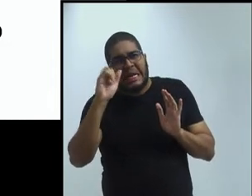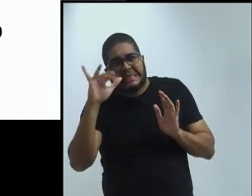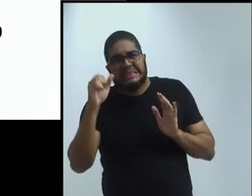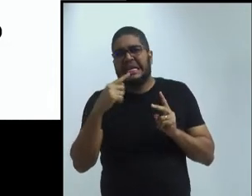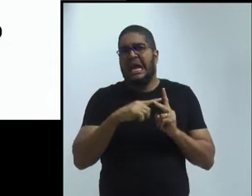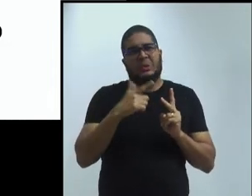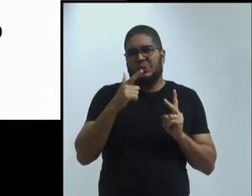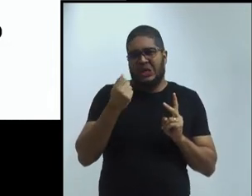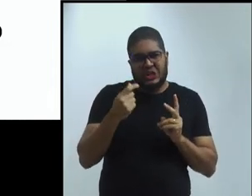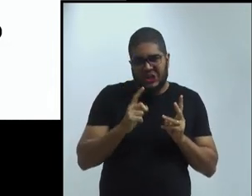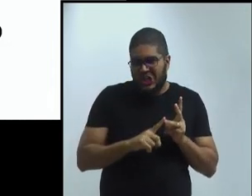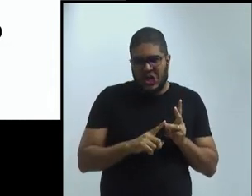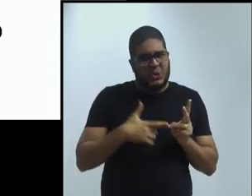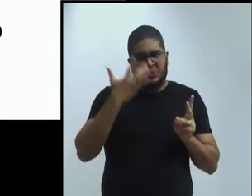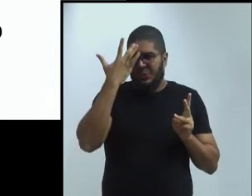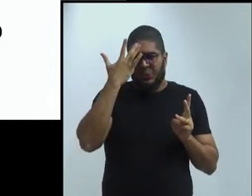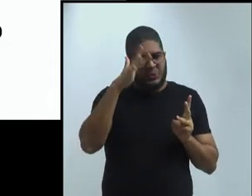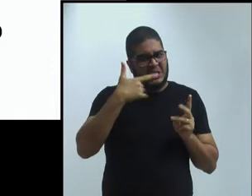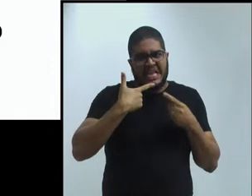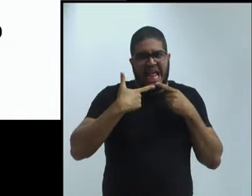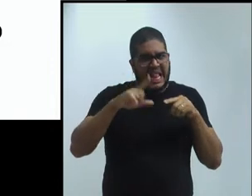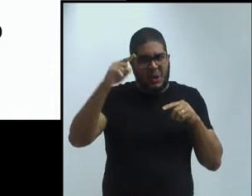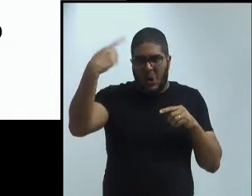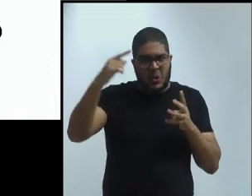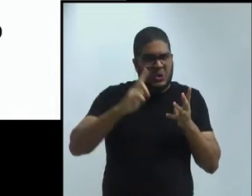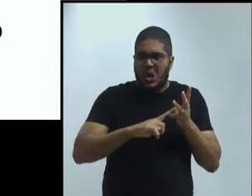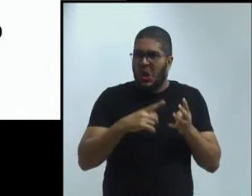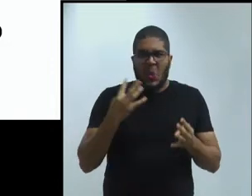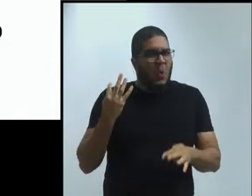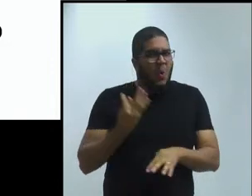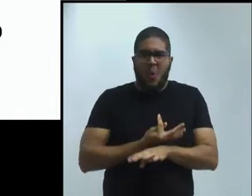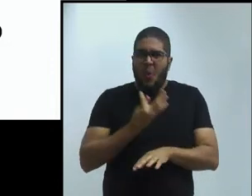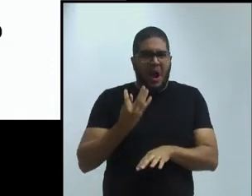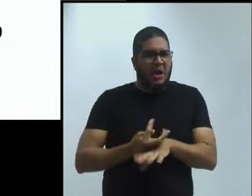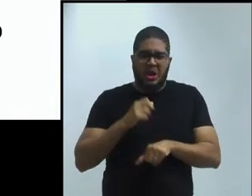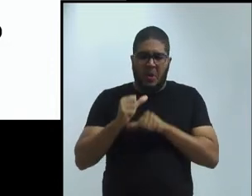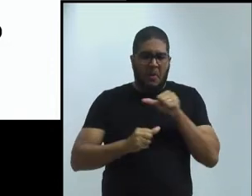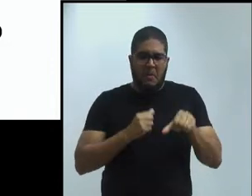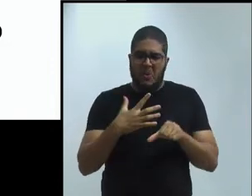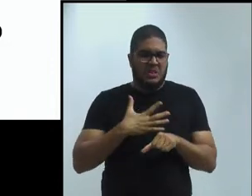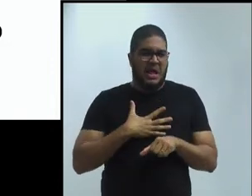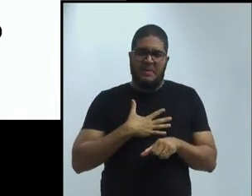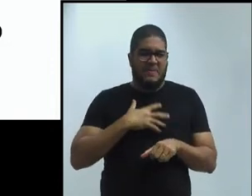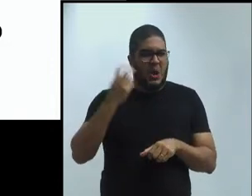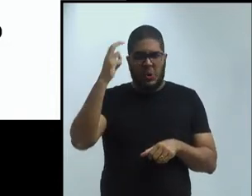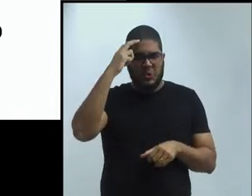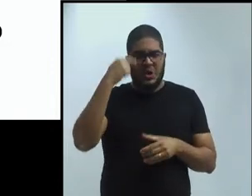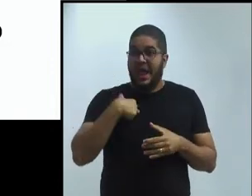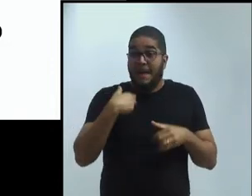língua, eu não suporto mudar a minha cultura, não posso comer sem farinha,